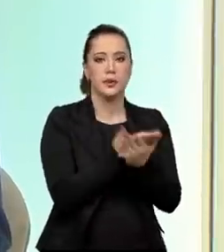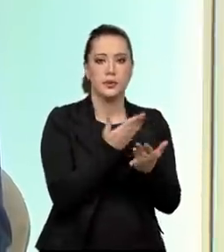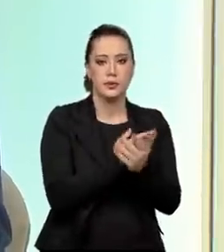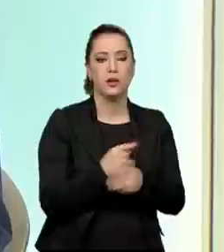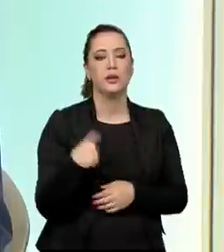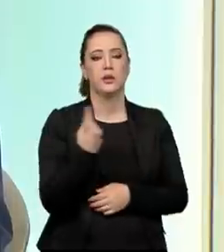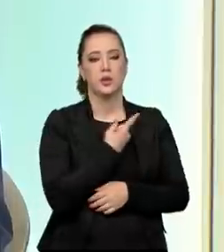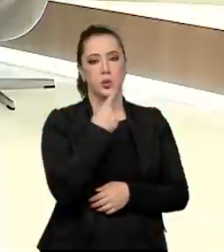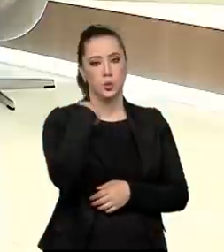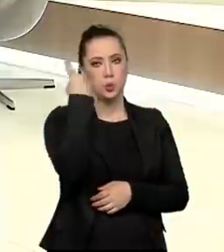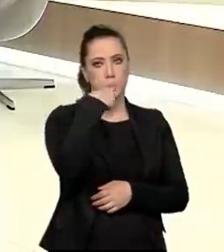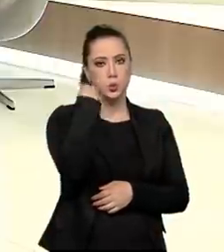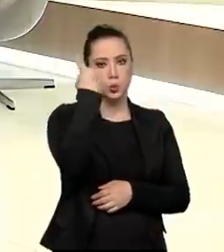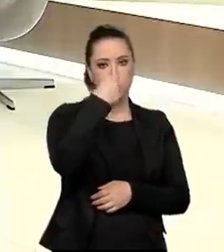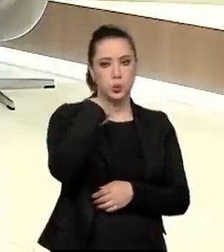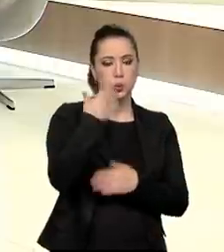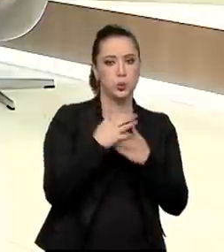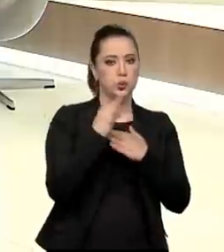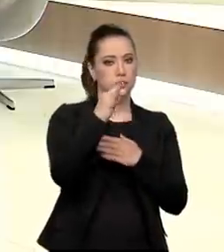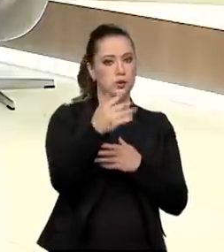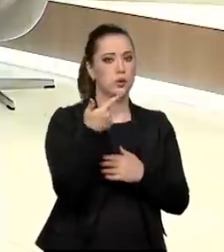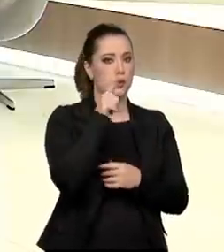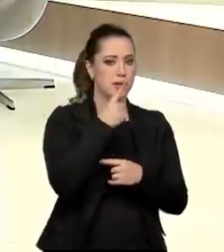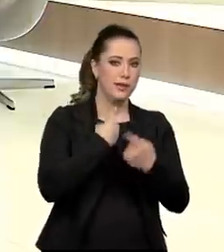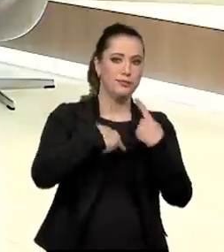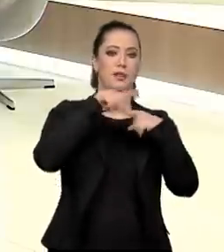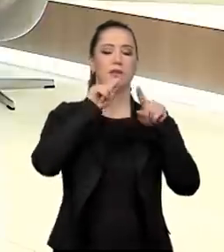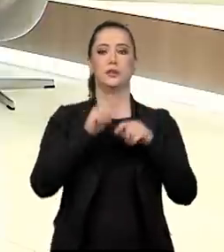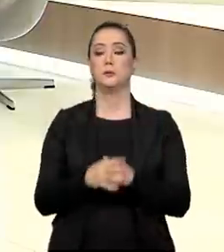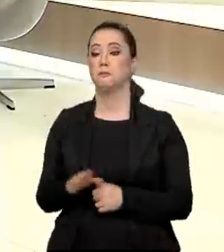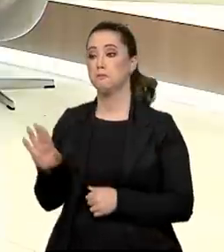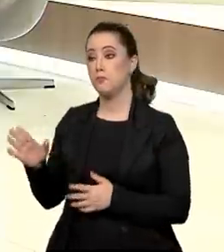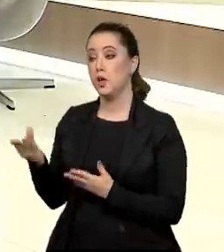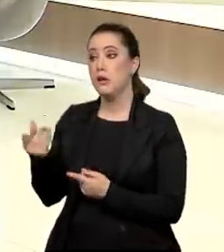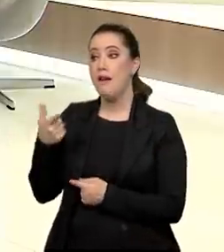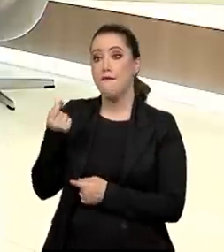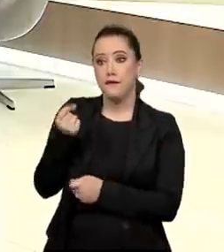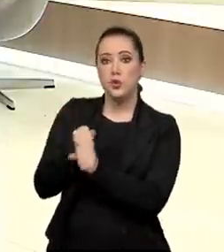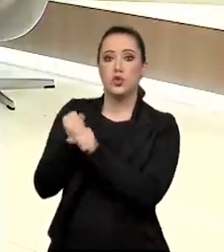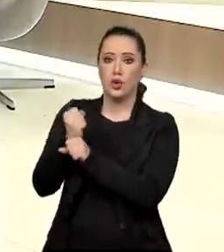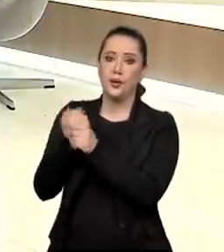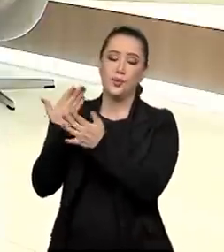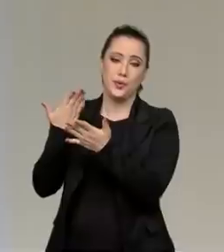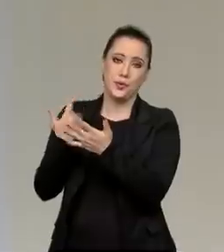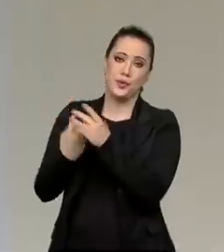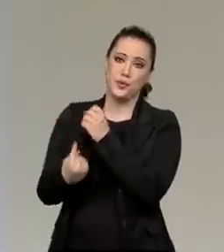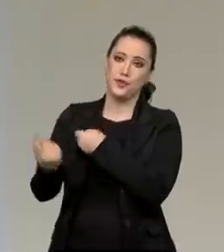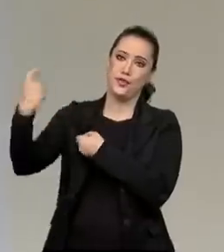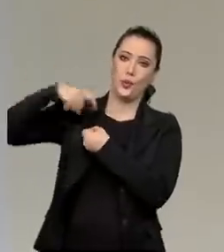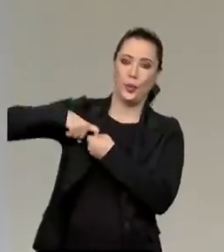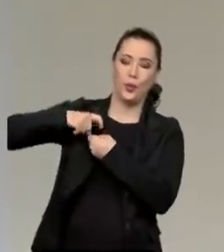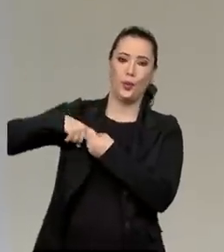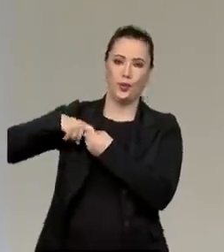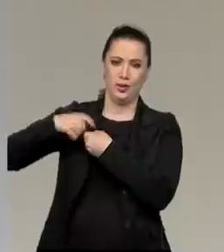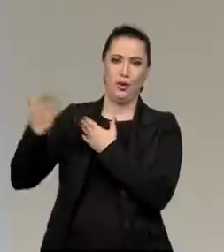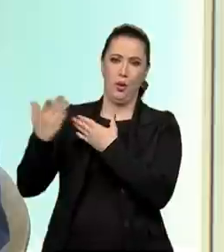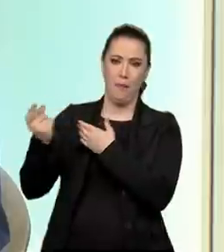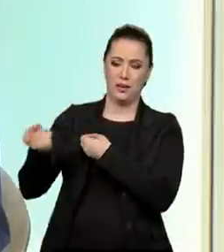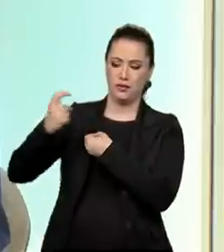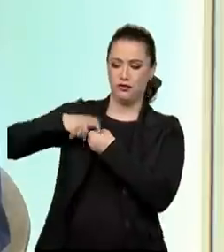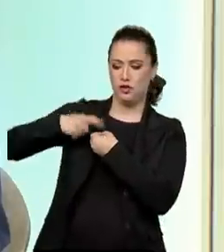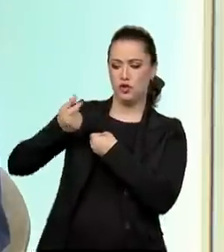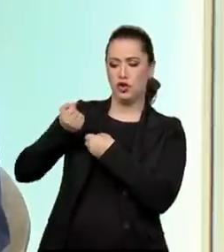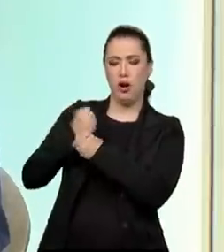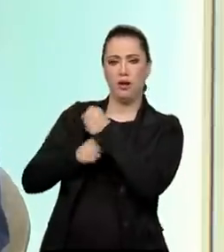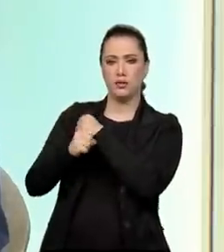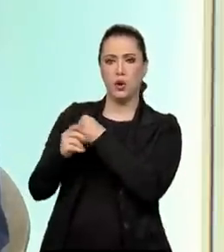perdido. ia perguntar isso, esses 20 anos perdidos, qual é o horizonte que a gente pode imaginar quando teremos números bons melhores? Nós não